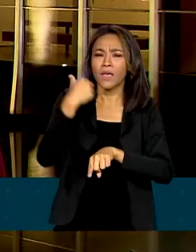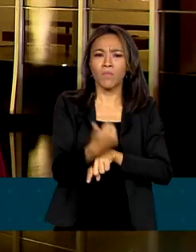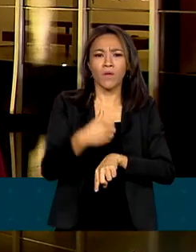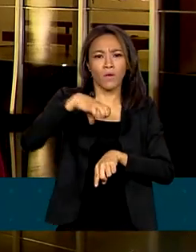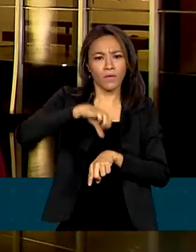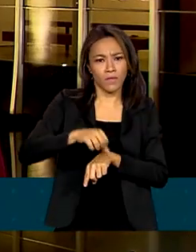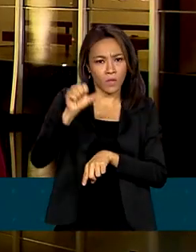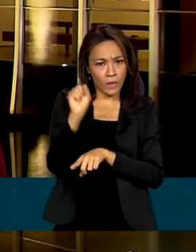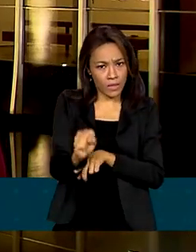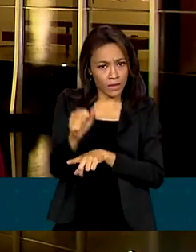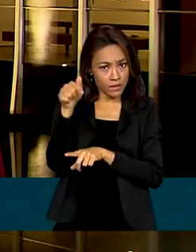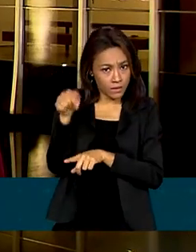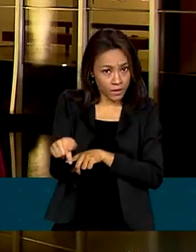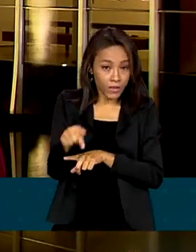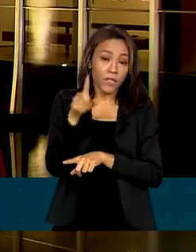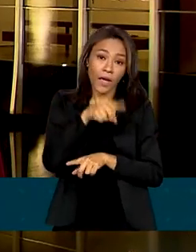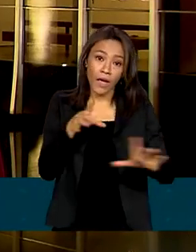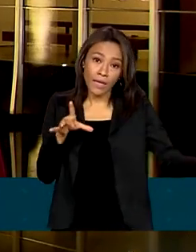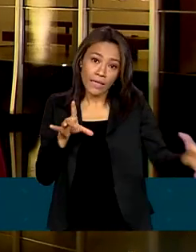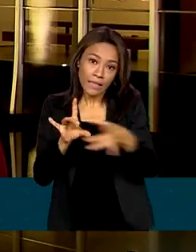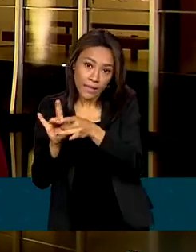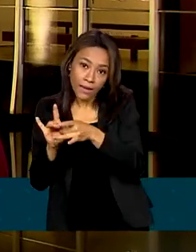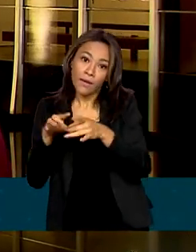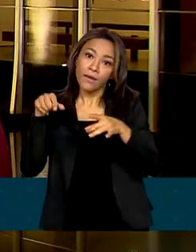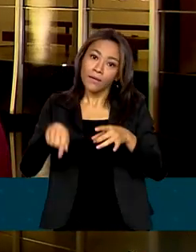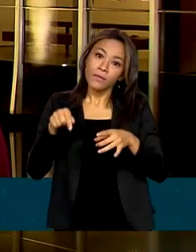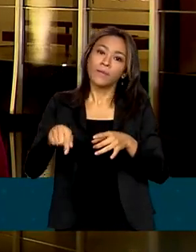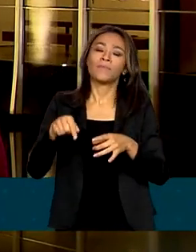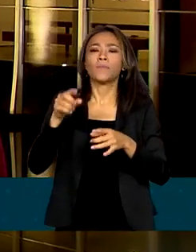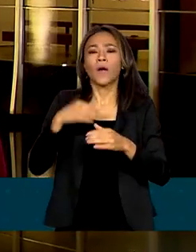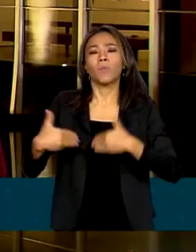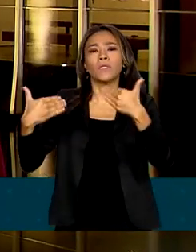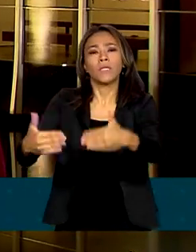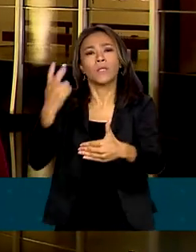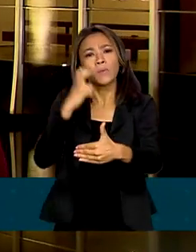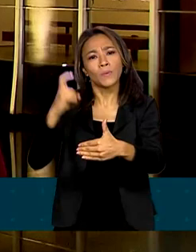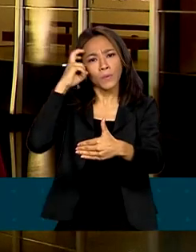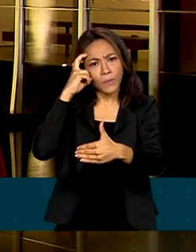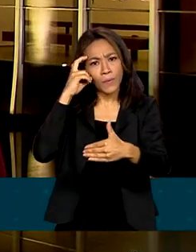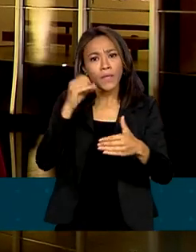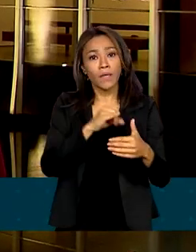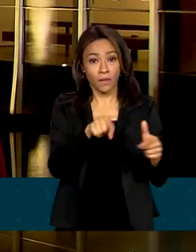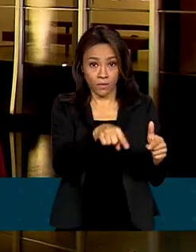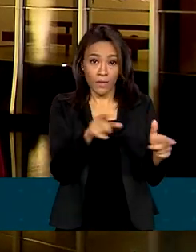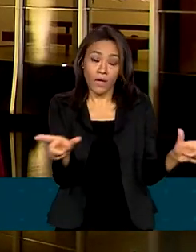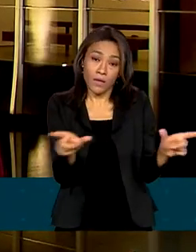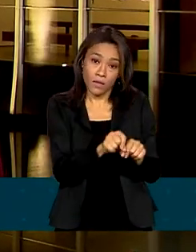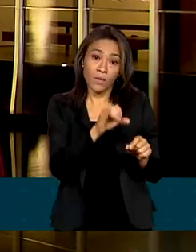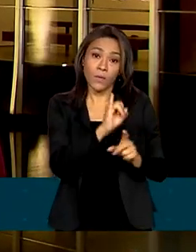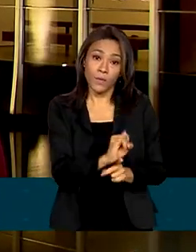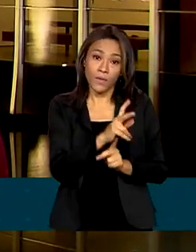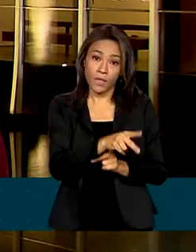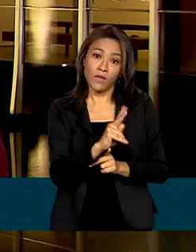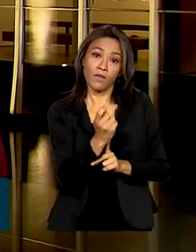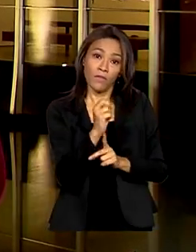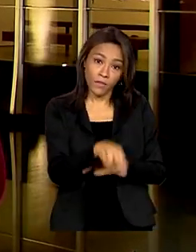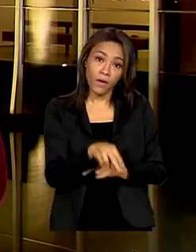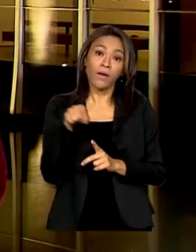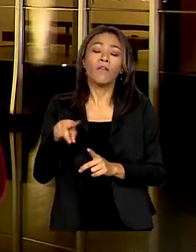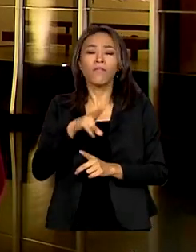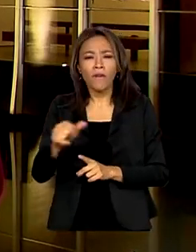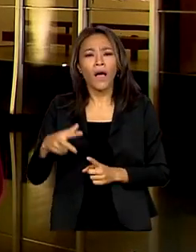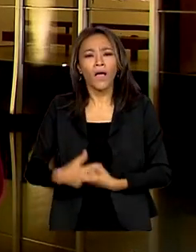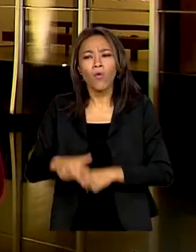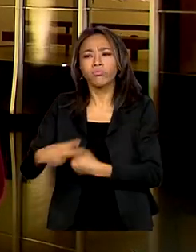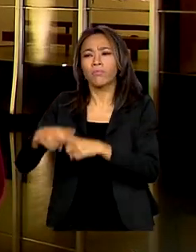Ligado ao Ministério da Cultura, é um instituto que vai atuar, por exemplo, no processo de recuperação dos estragos